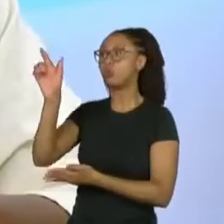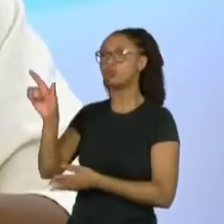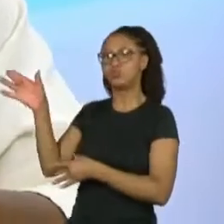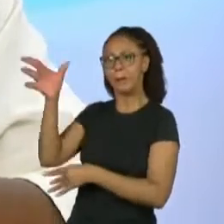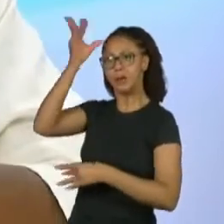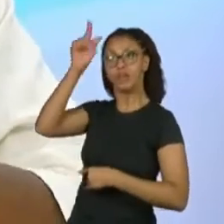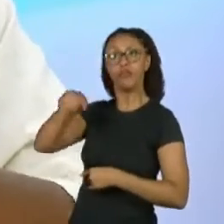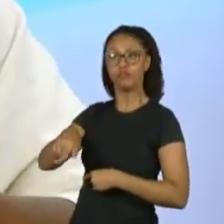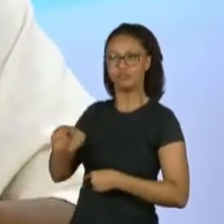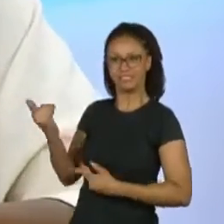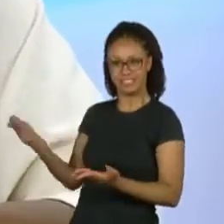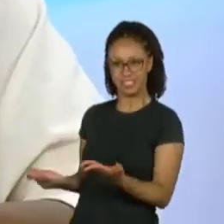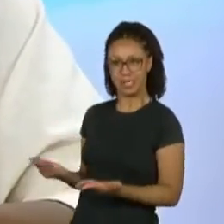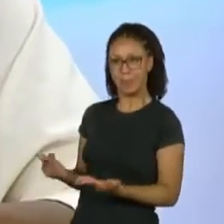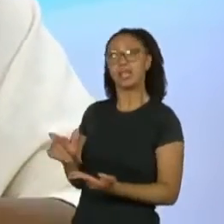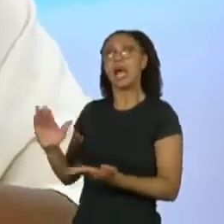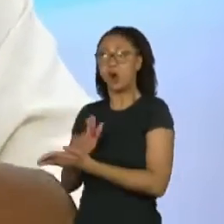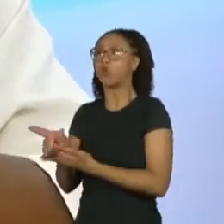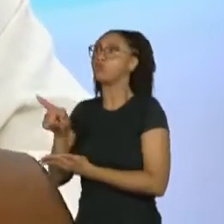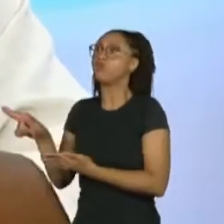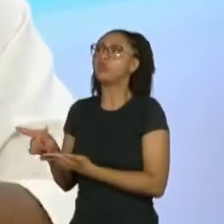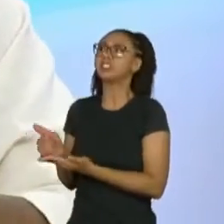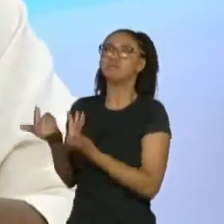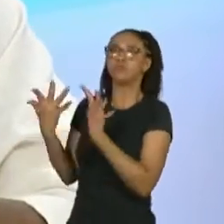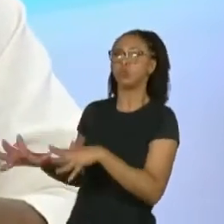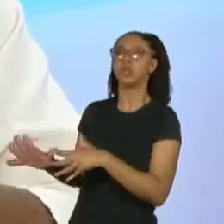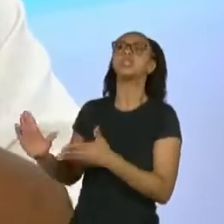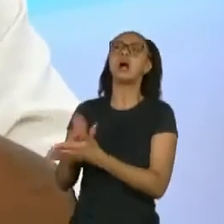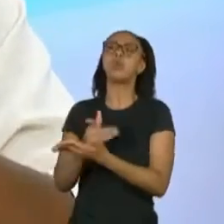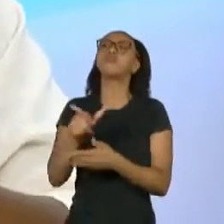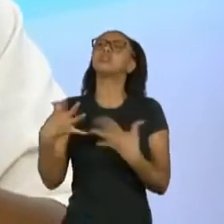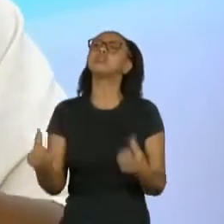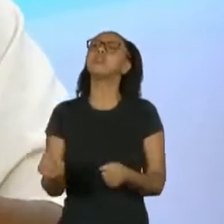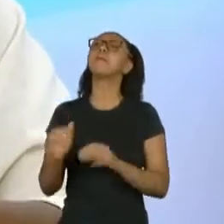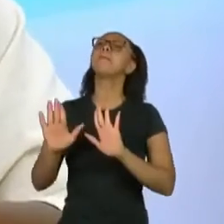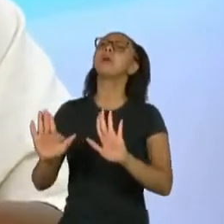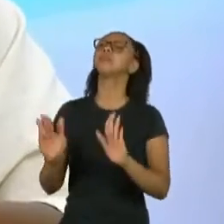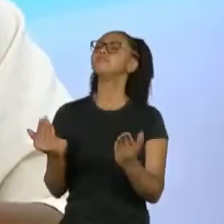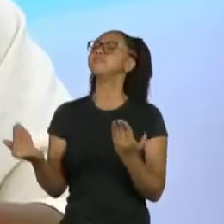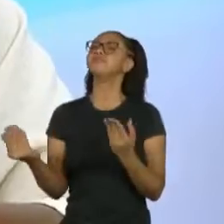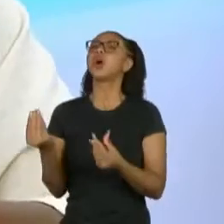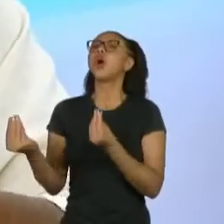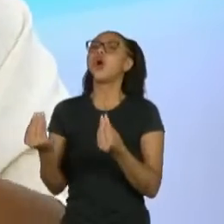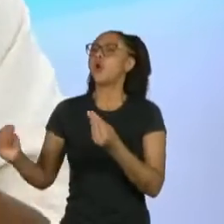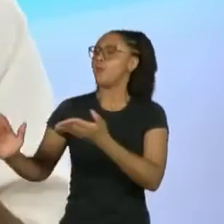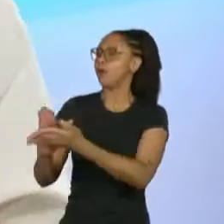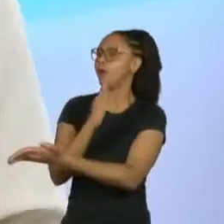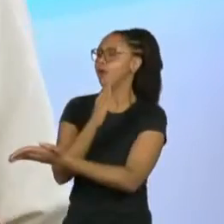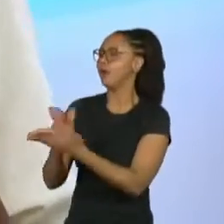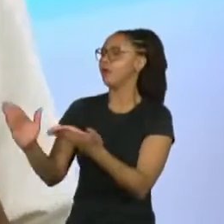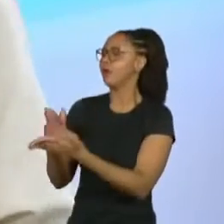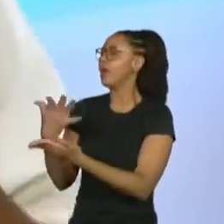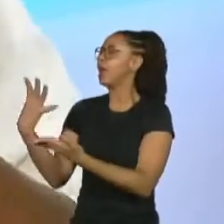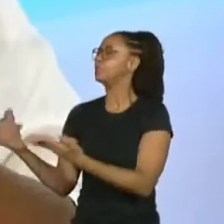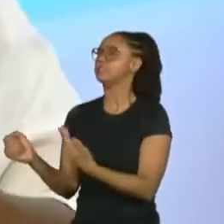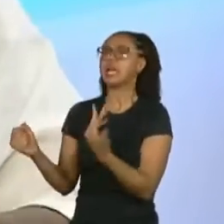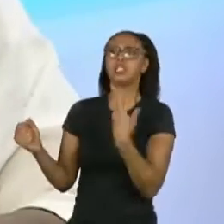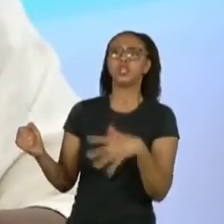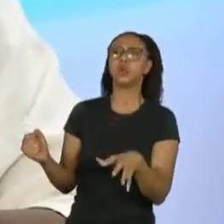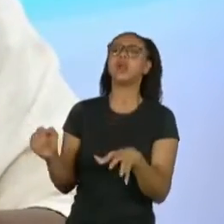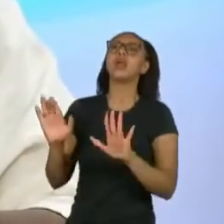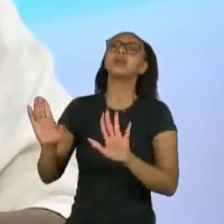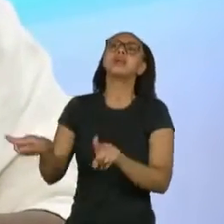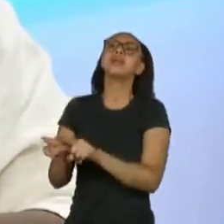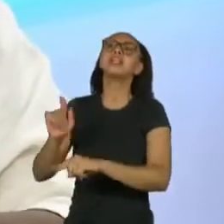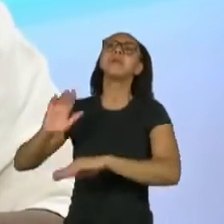mas ao mesmo tempo você aceitou outros. Então, eu queria saber qual que era a diferença entre eles e o que você estava querendo